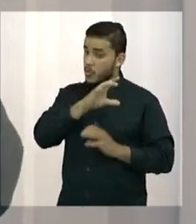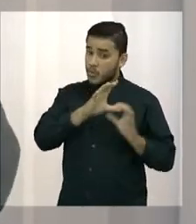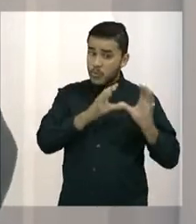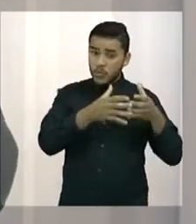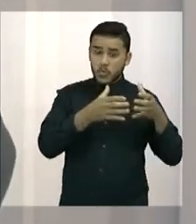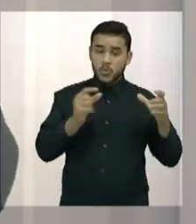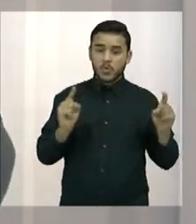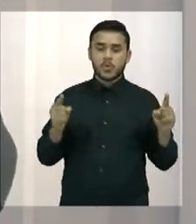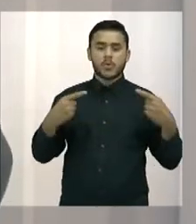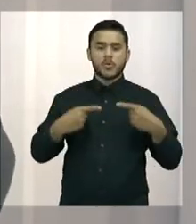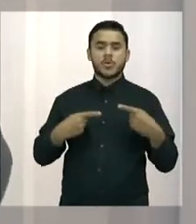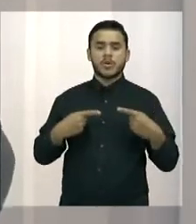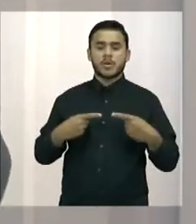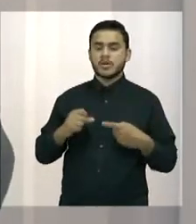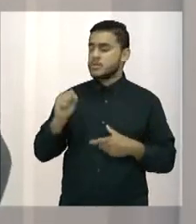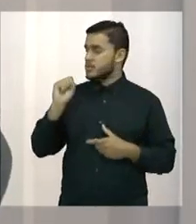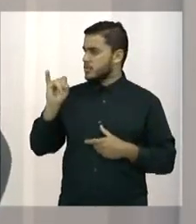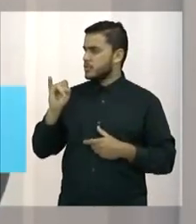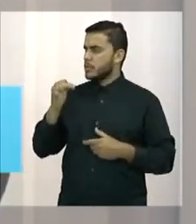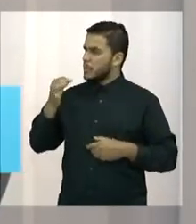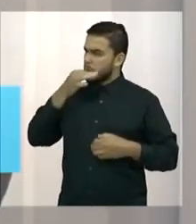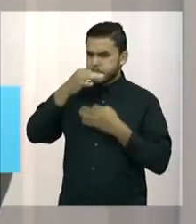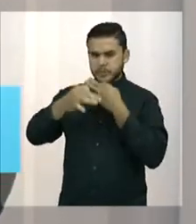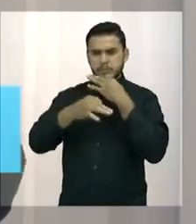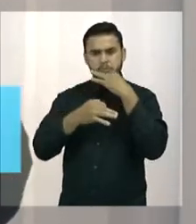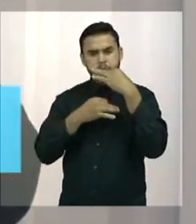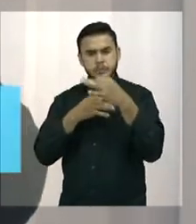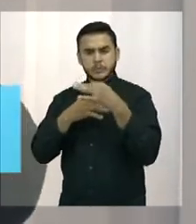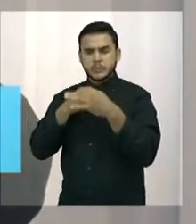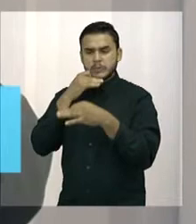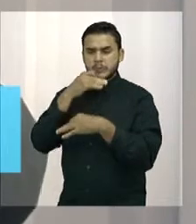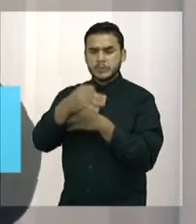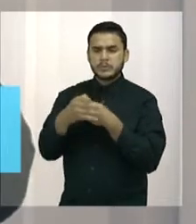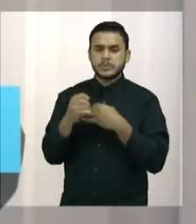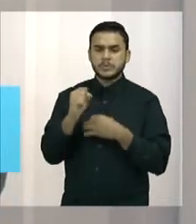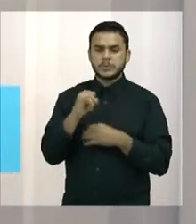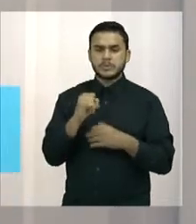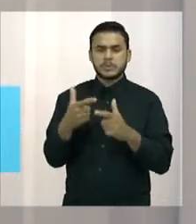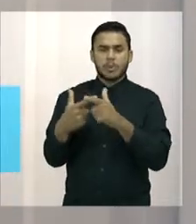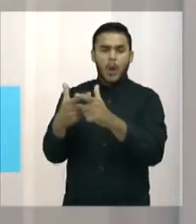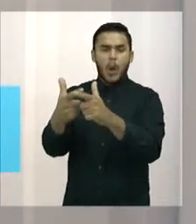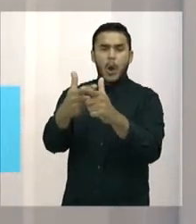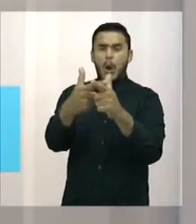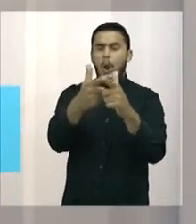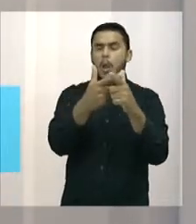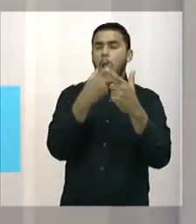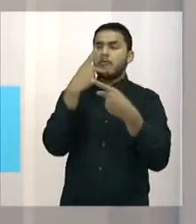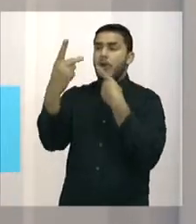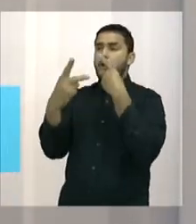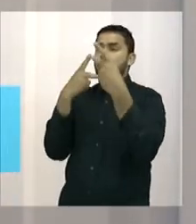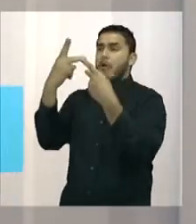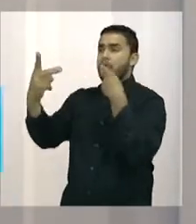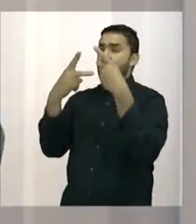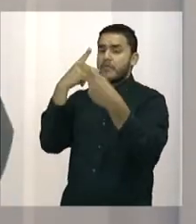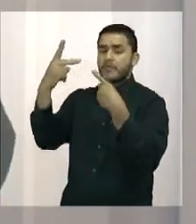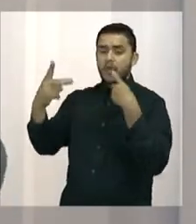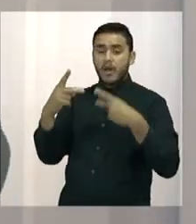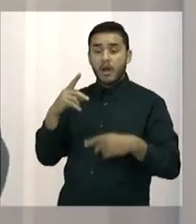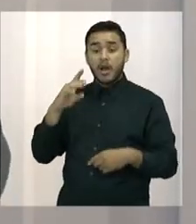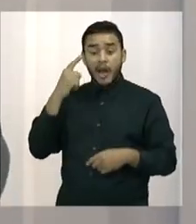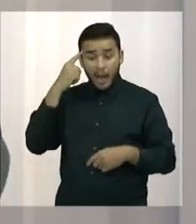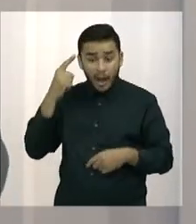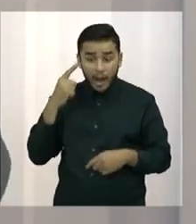quanto maior for o discurso de que está desmantelado isso, aquilo e aquilo, eles vão